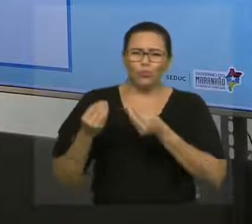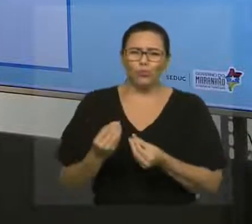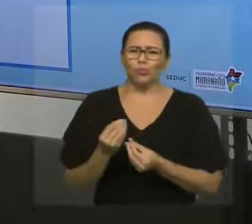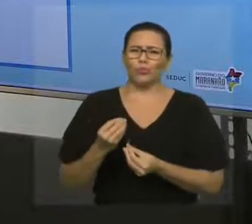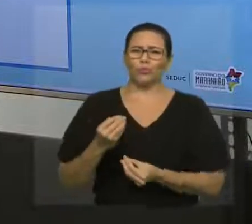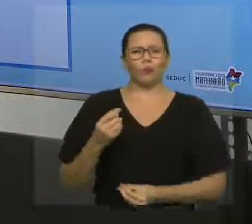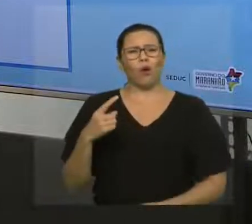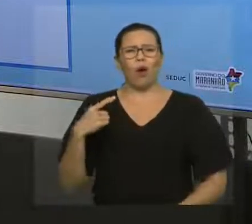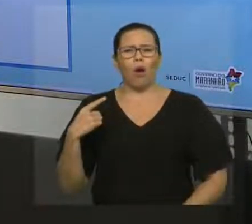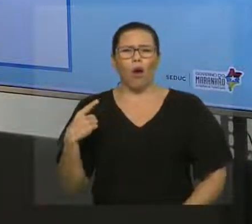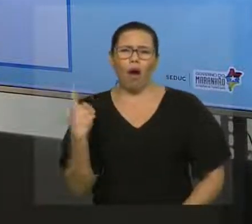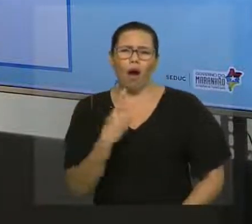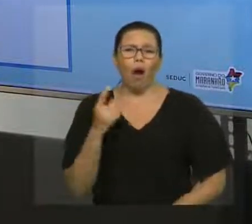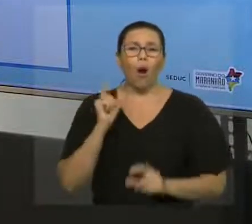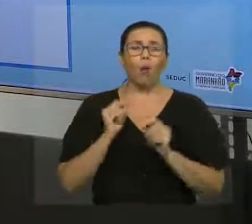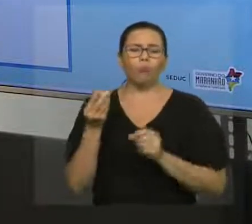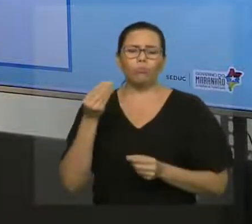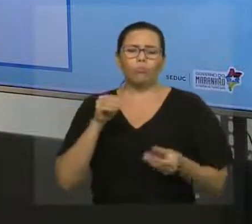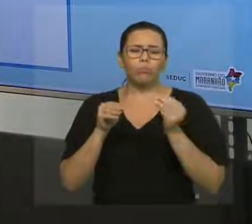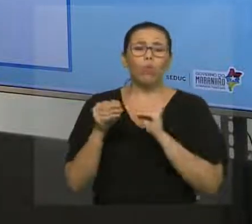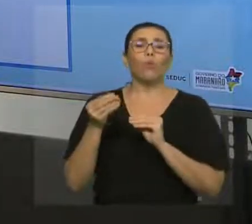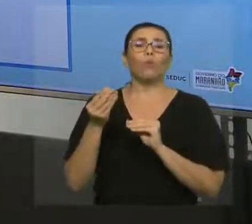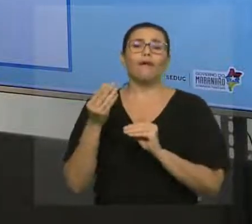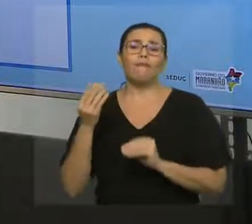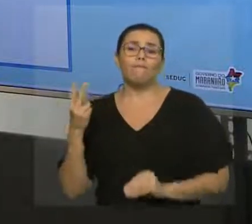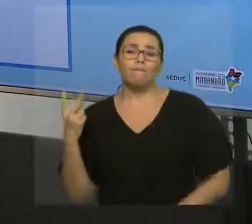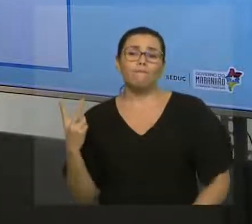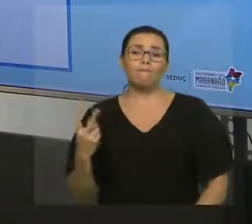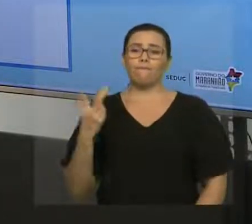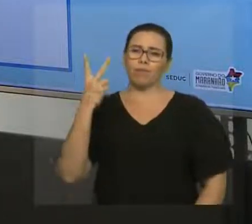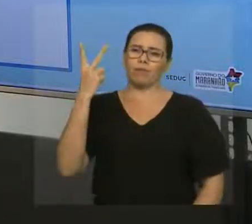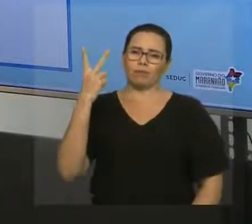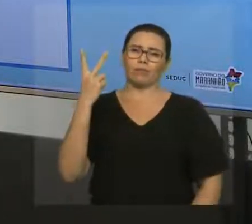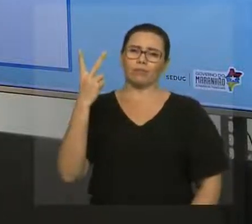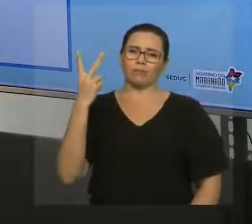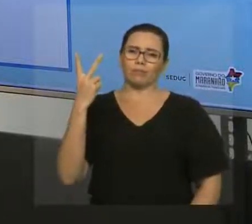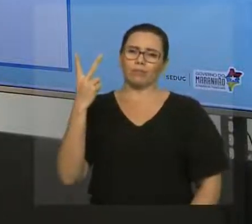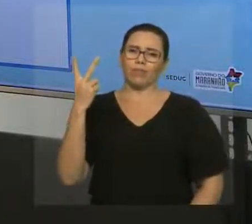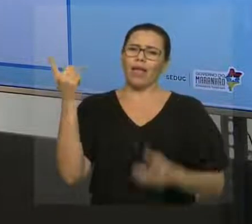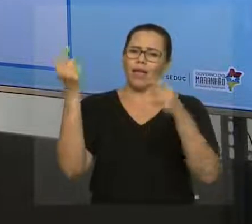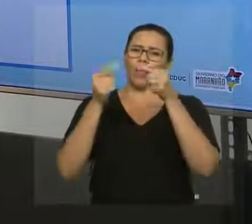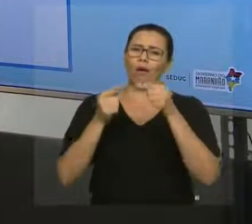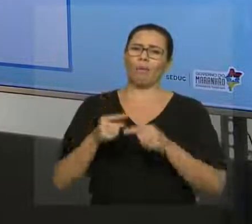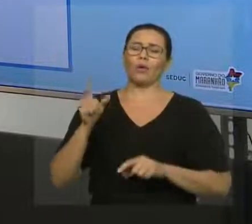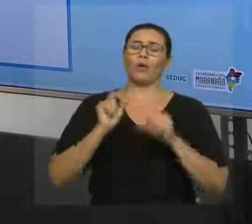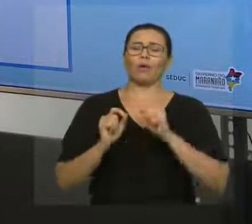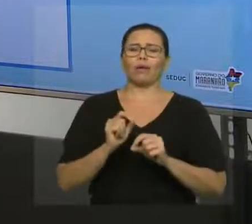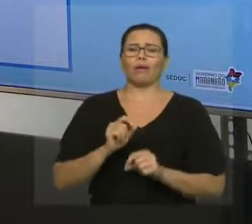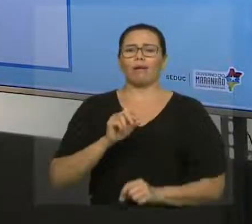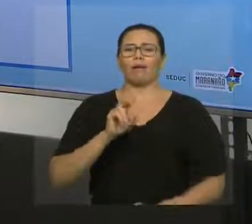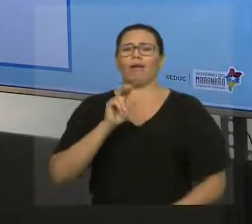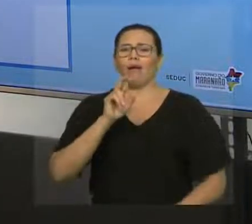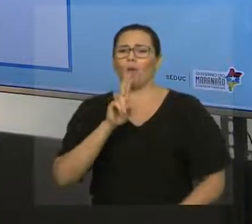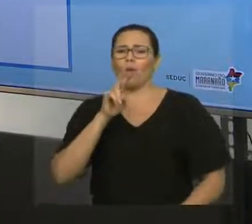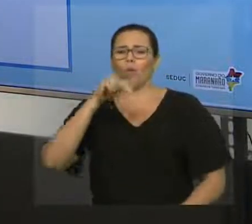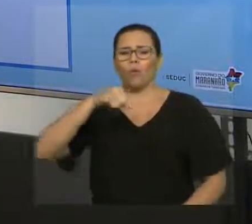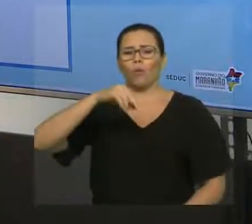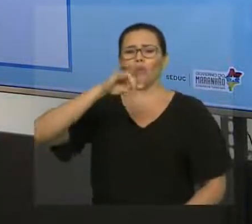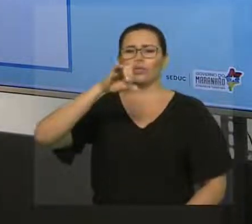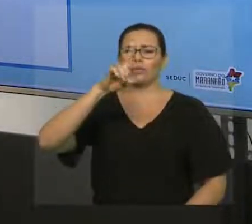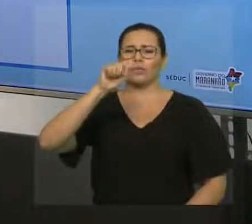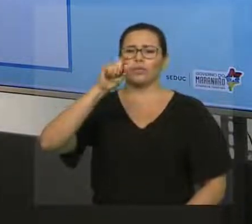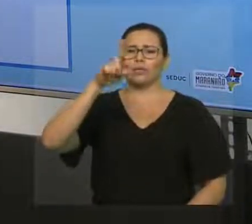geralmente associa-se a uma determinada unidade, a gente chama de grandeza física. Quando eu digo geralmente, é porque